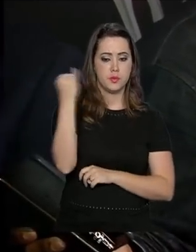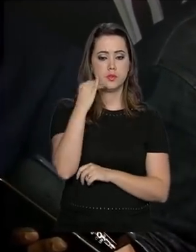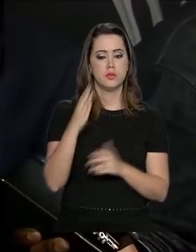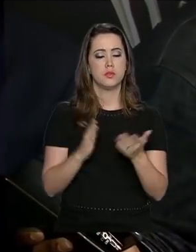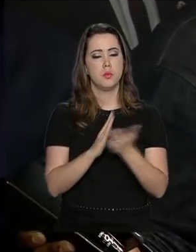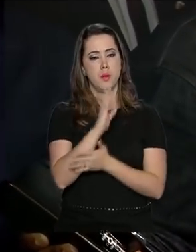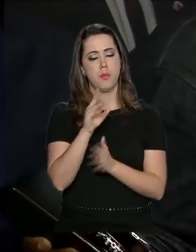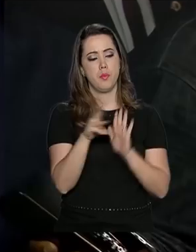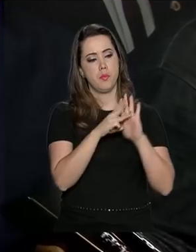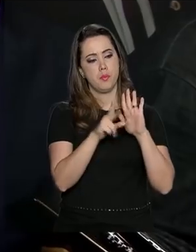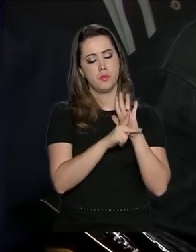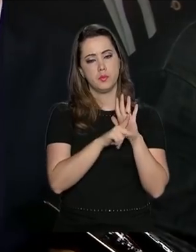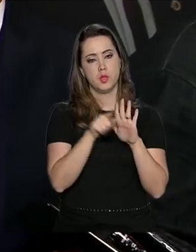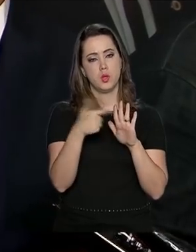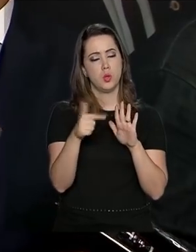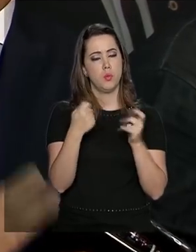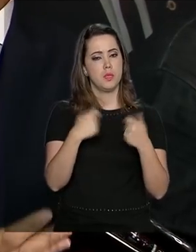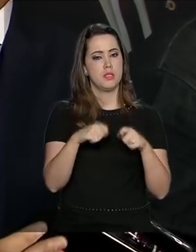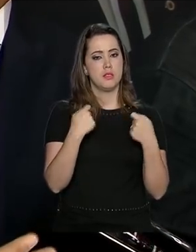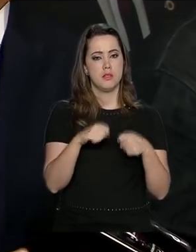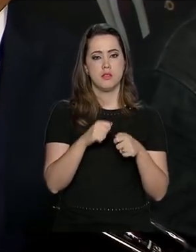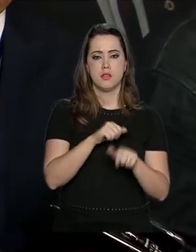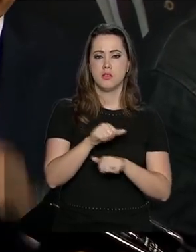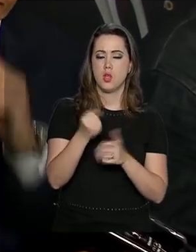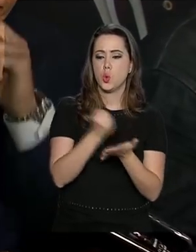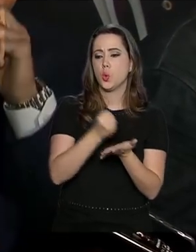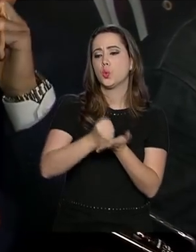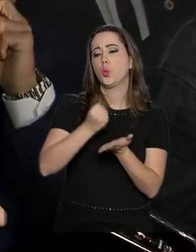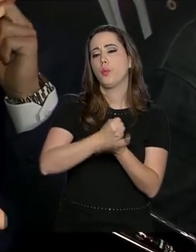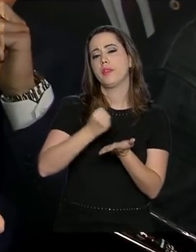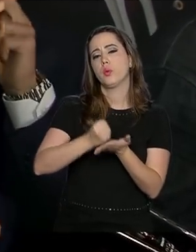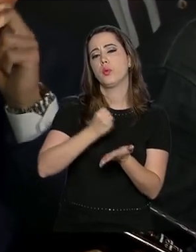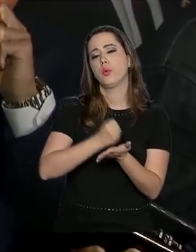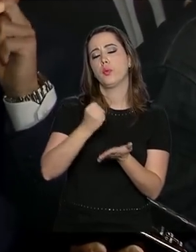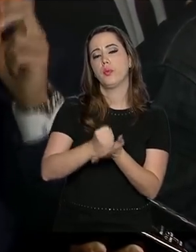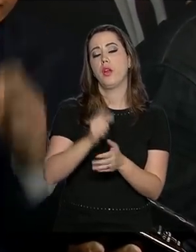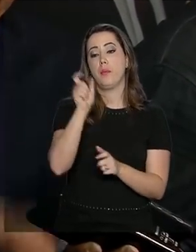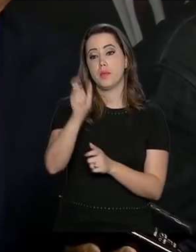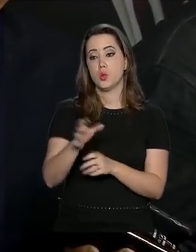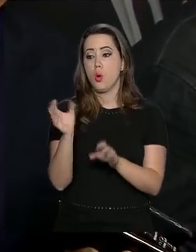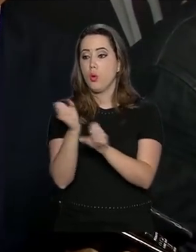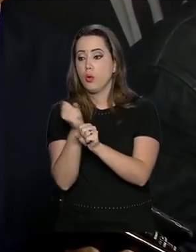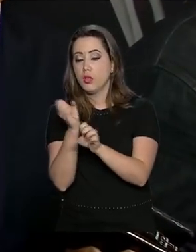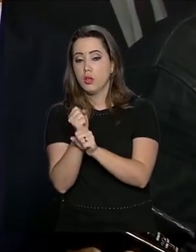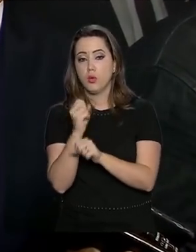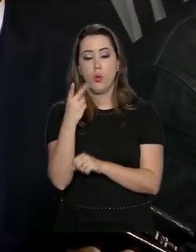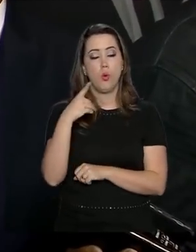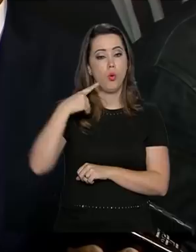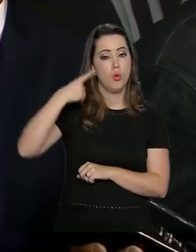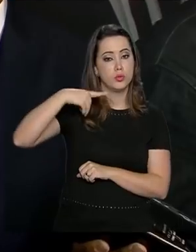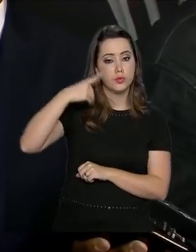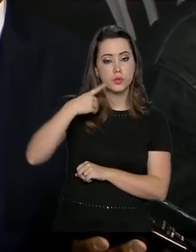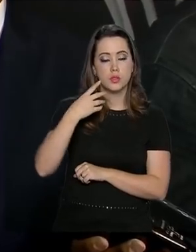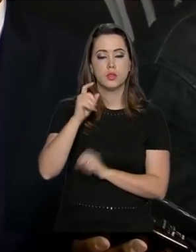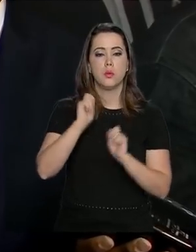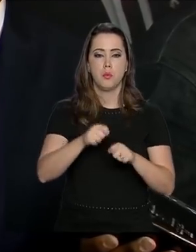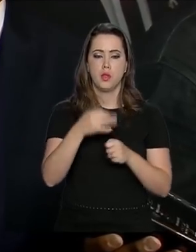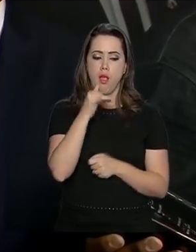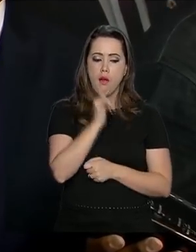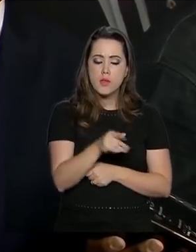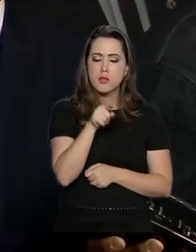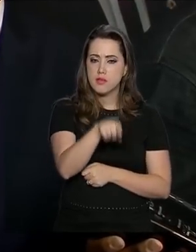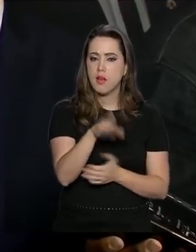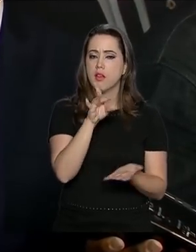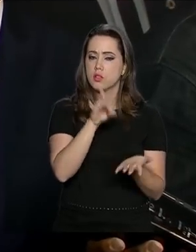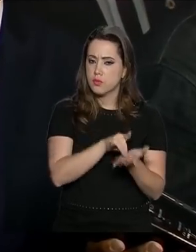medida provisória prevê também que não será necessário autenticar os documentos, que o próprio contador ou advogado vai poder declarar